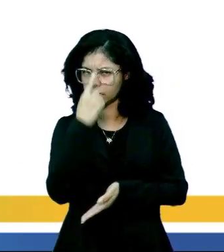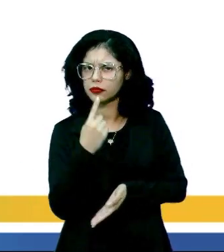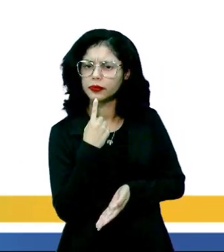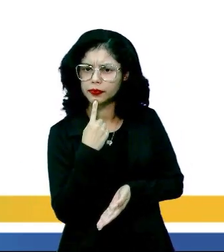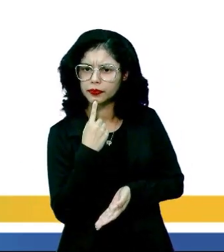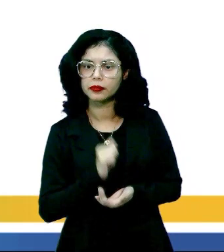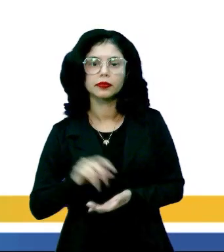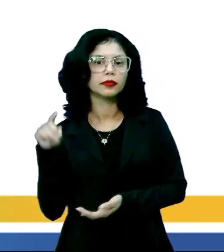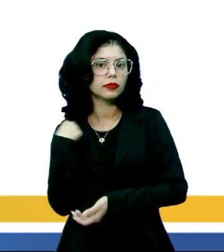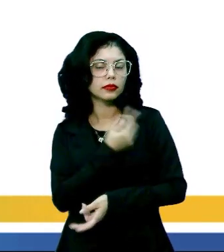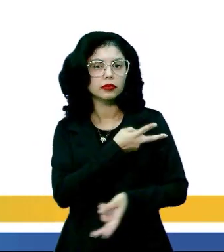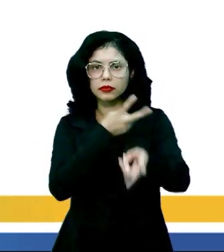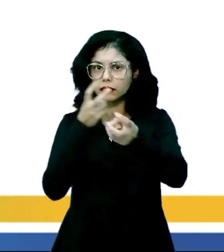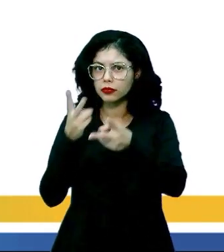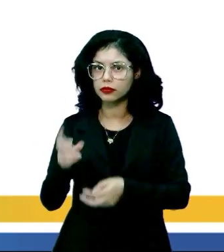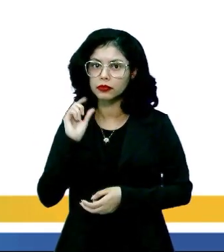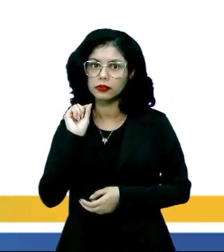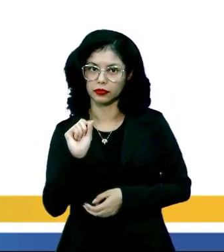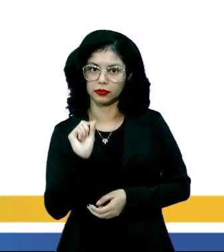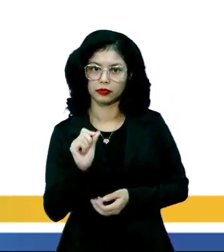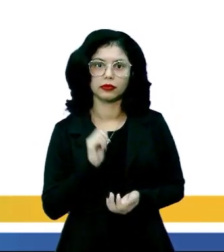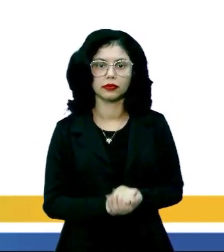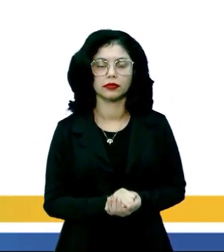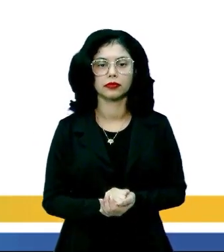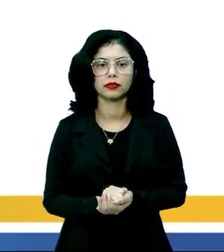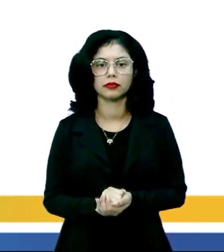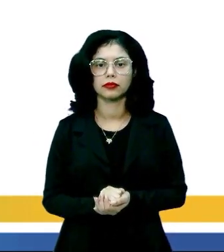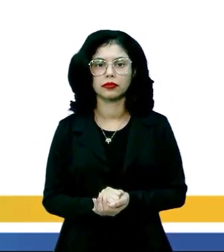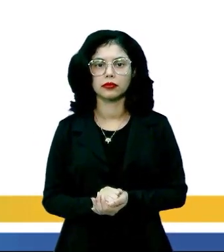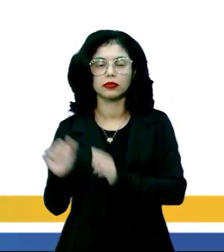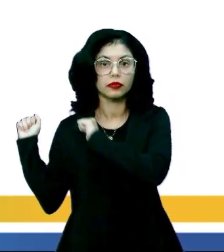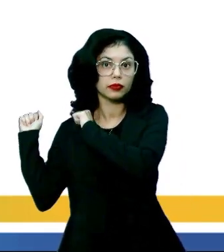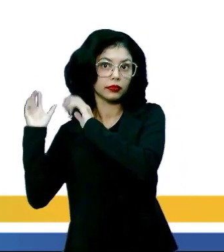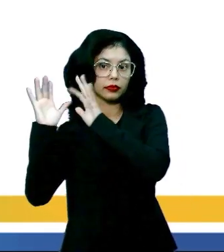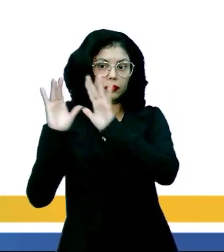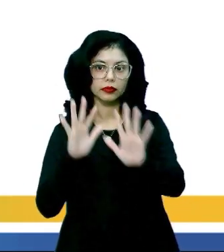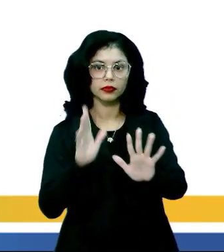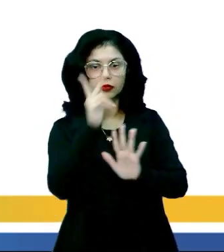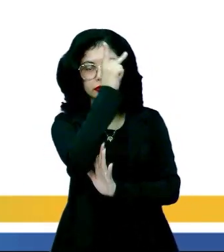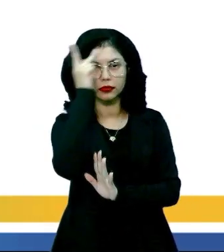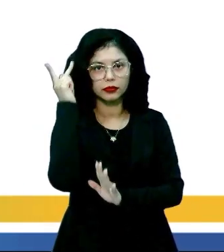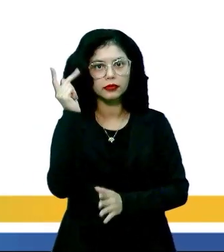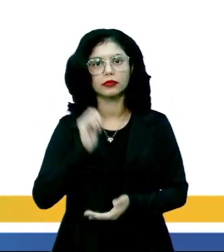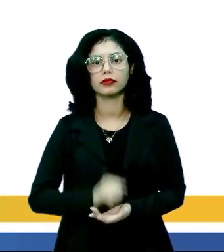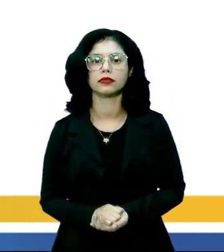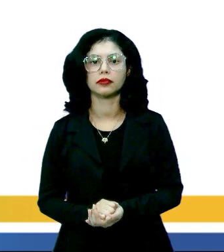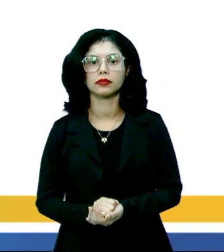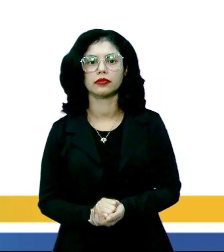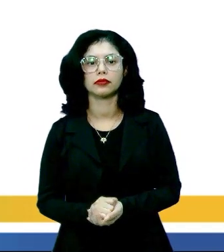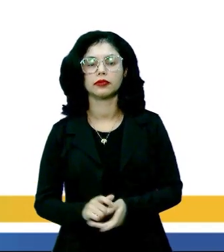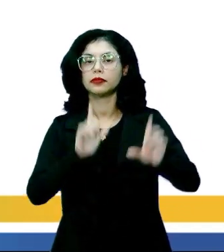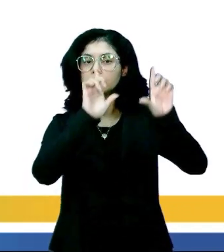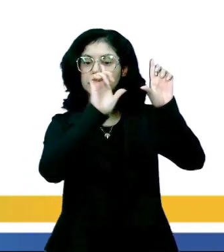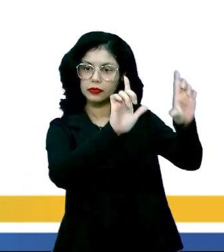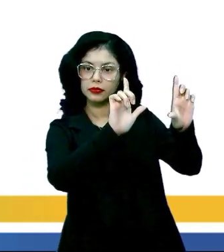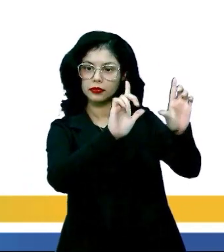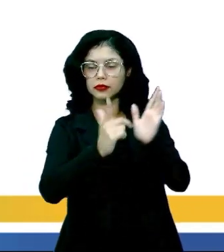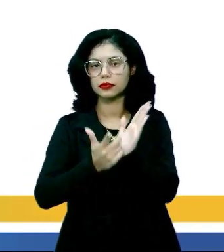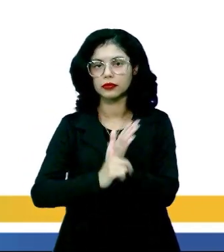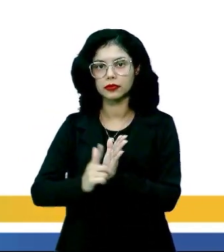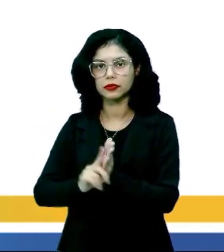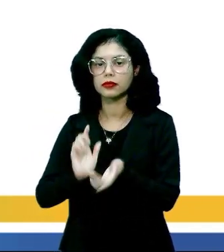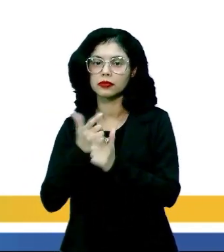imagem? Nós estamos observando um aglomerado de pessoas com cartazes,